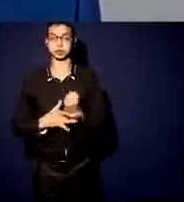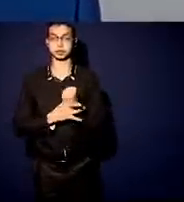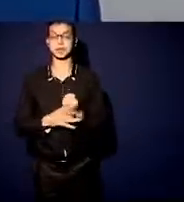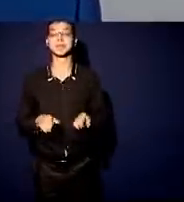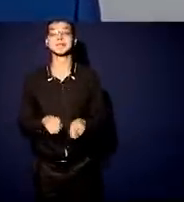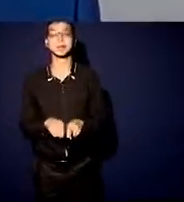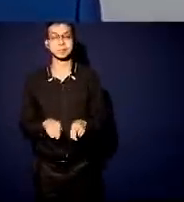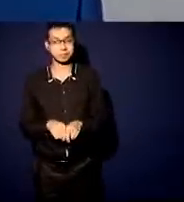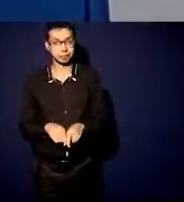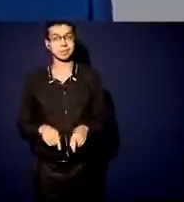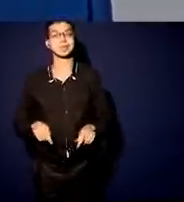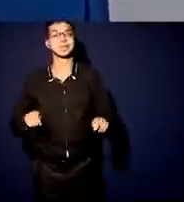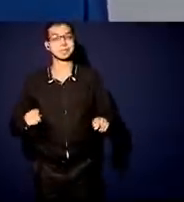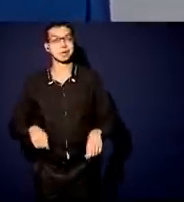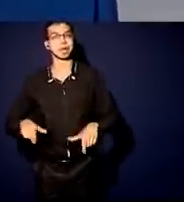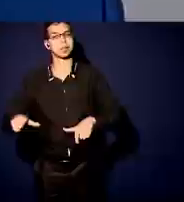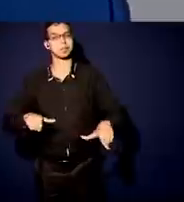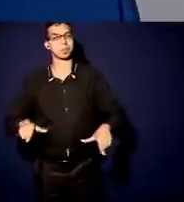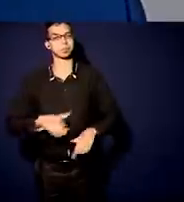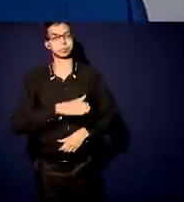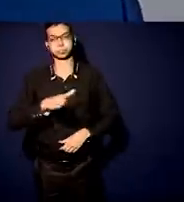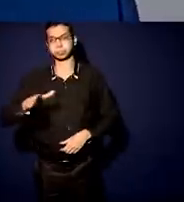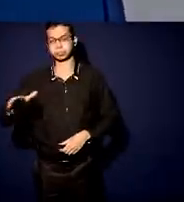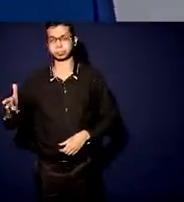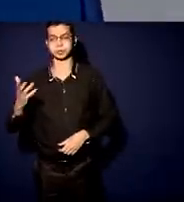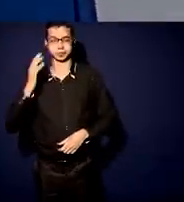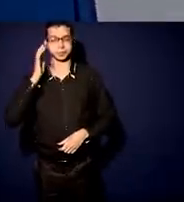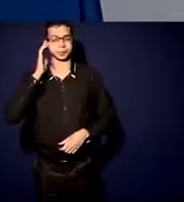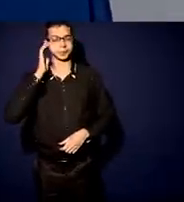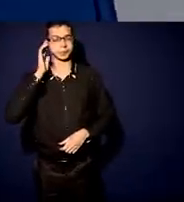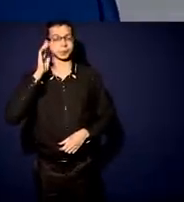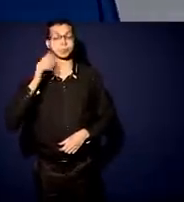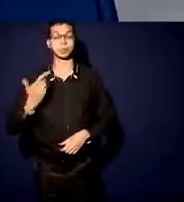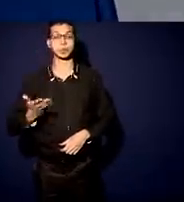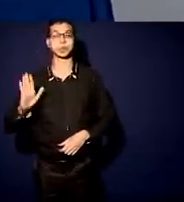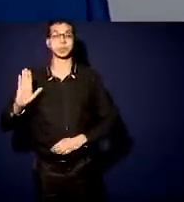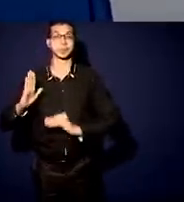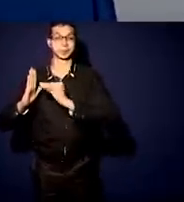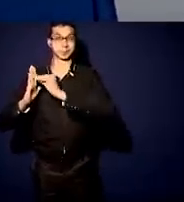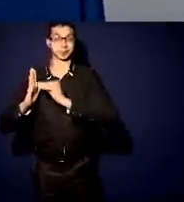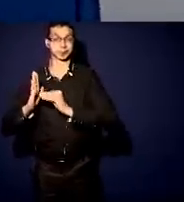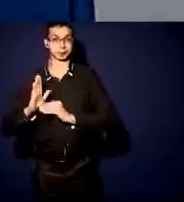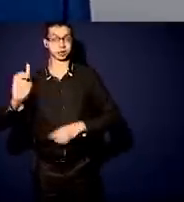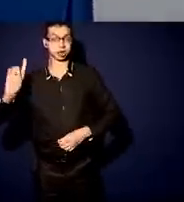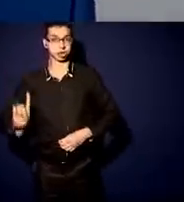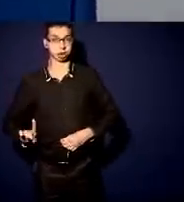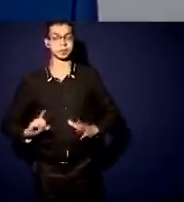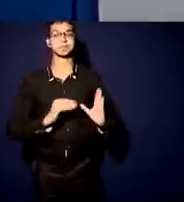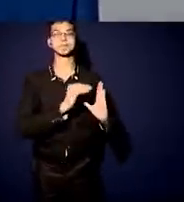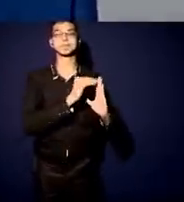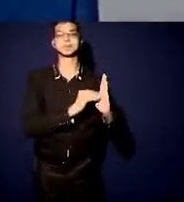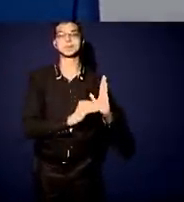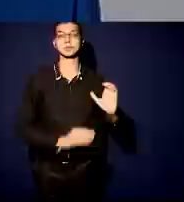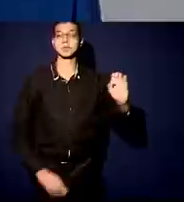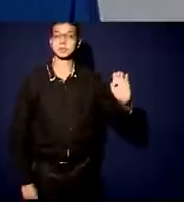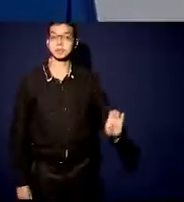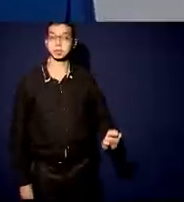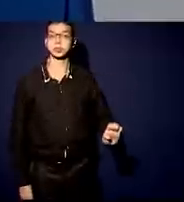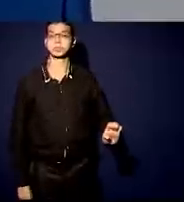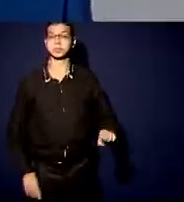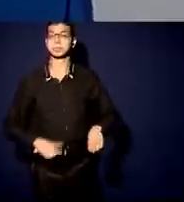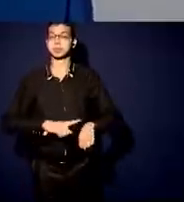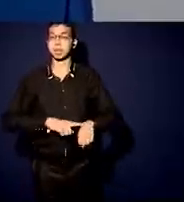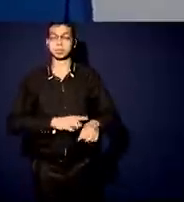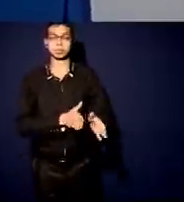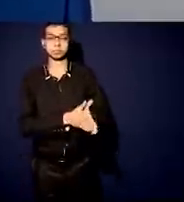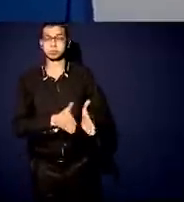competitividade. Então, no final das contas, a pauta da direita e a pauta da esquerda, em muitos momentos, elas convergem. E